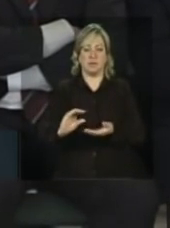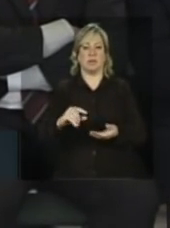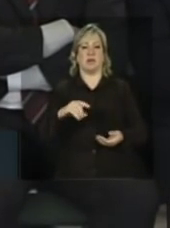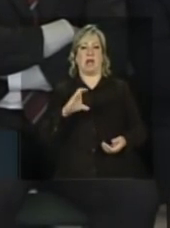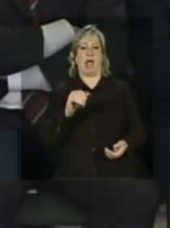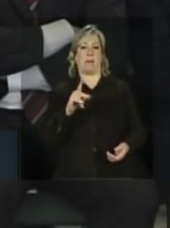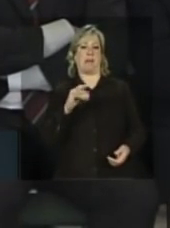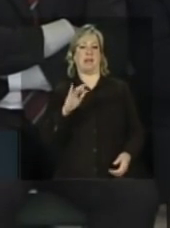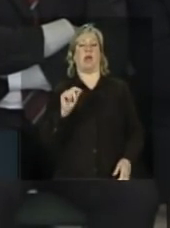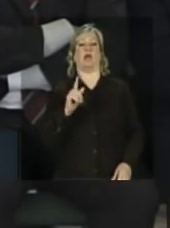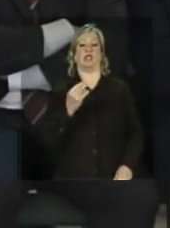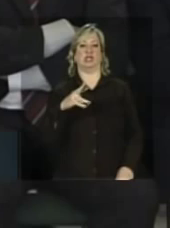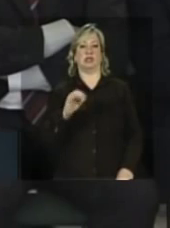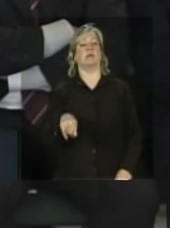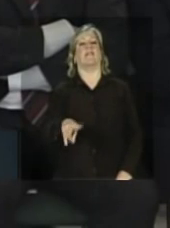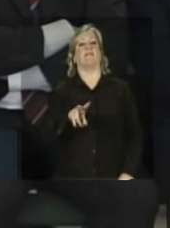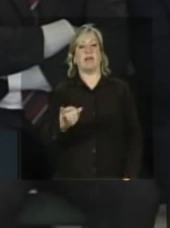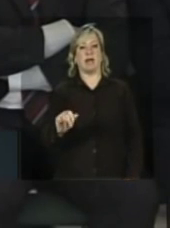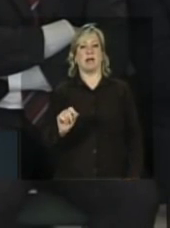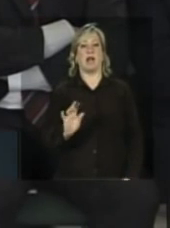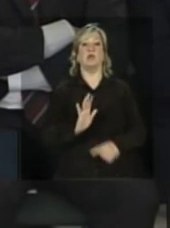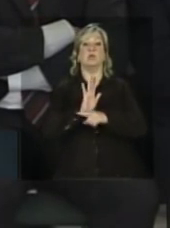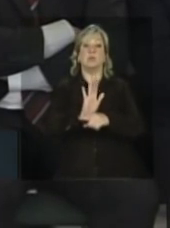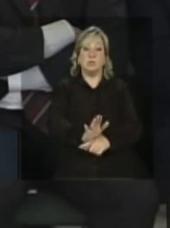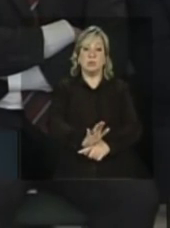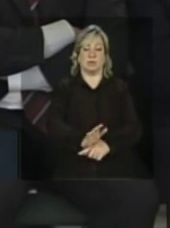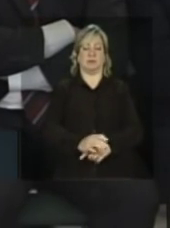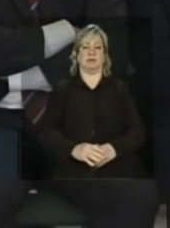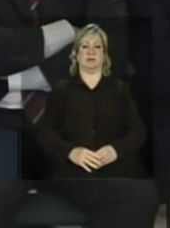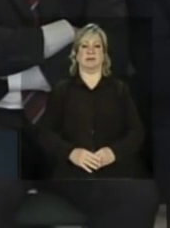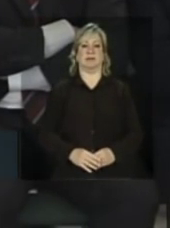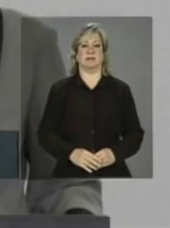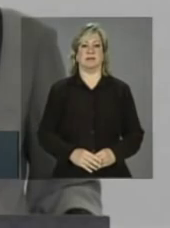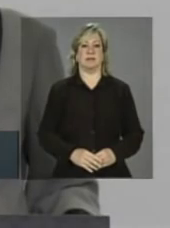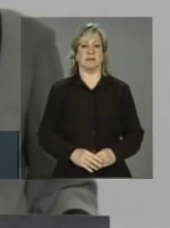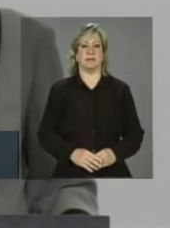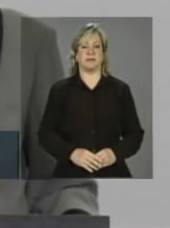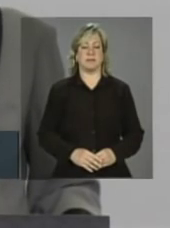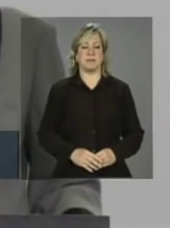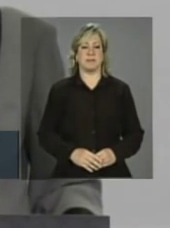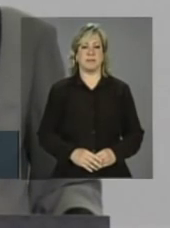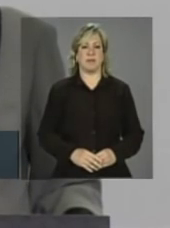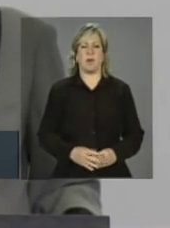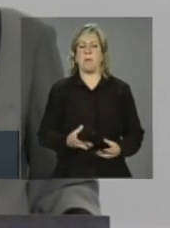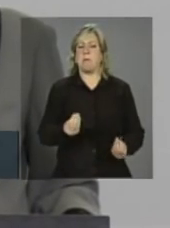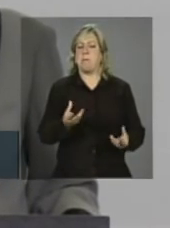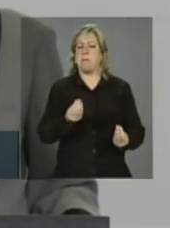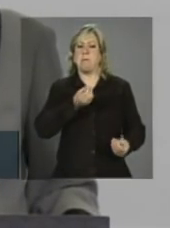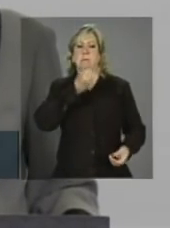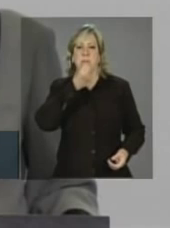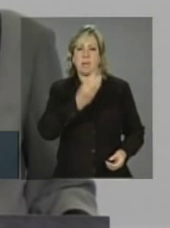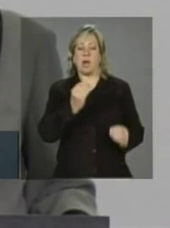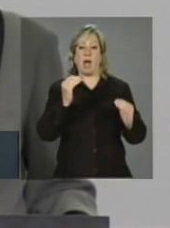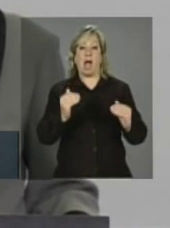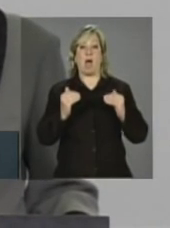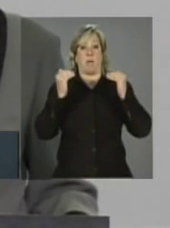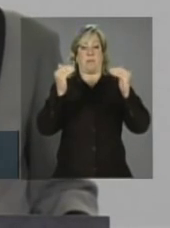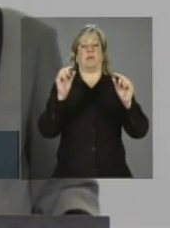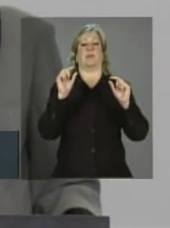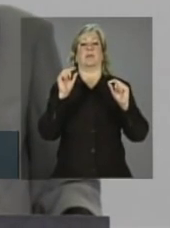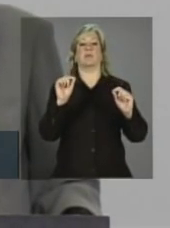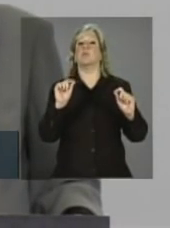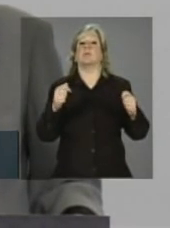de giro vai levar de uma forma virtuosa ao aumento da